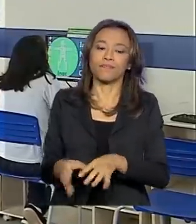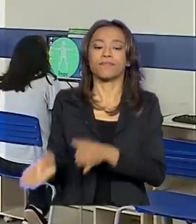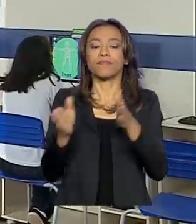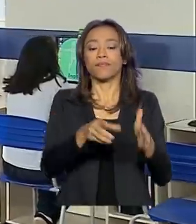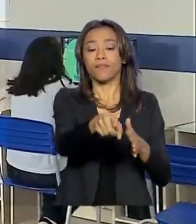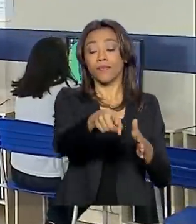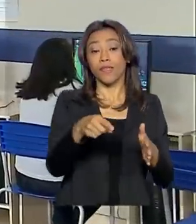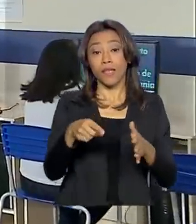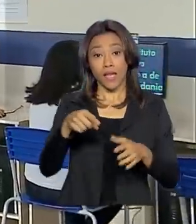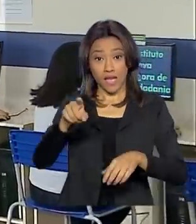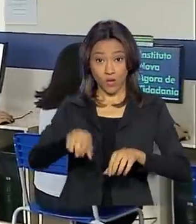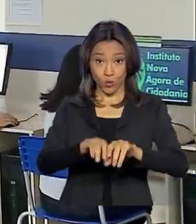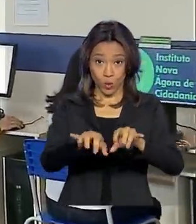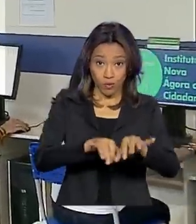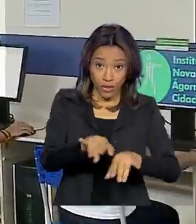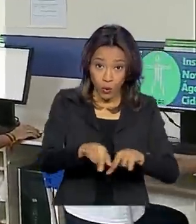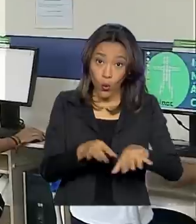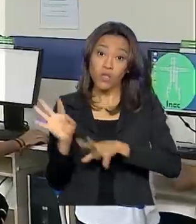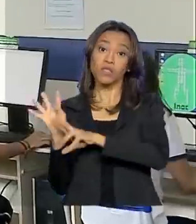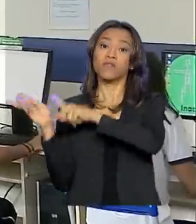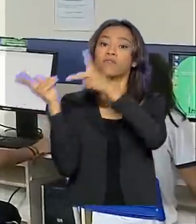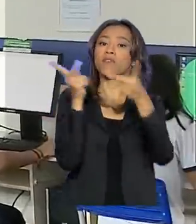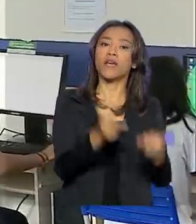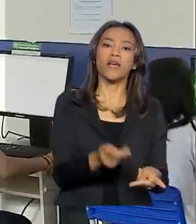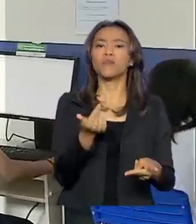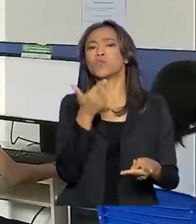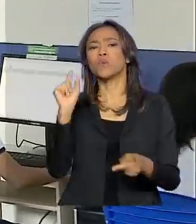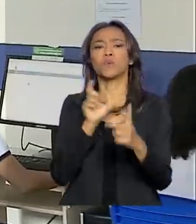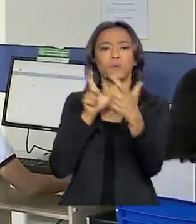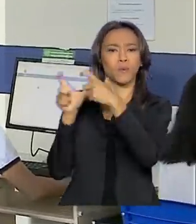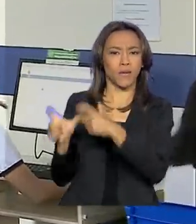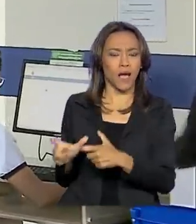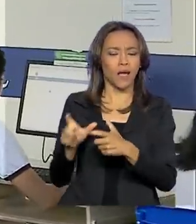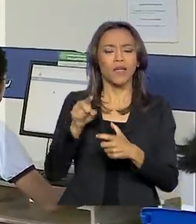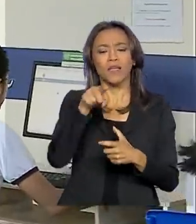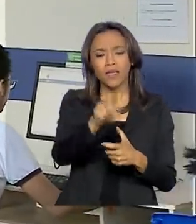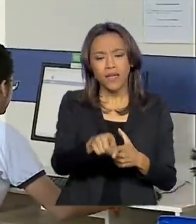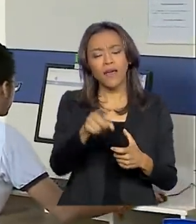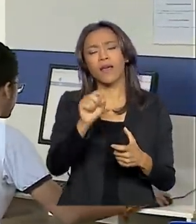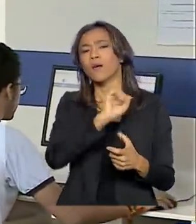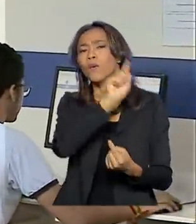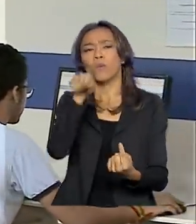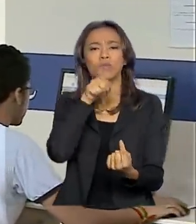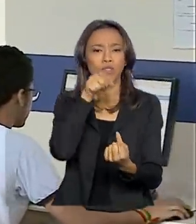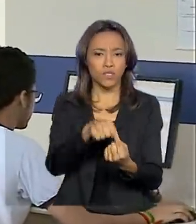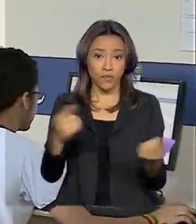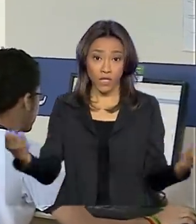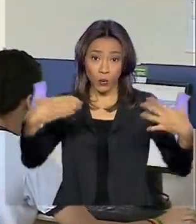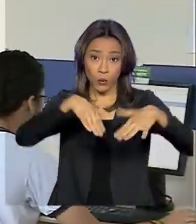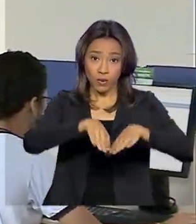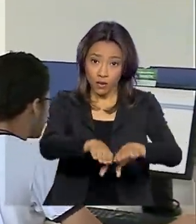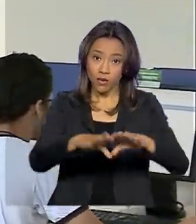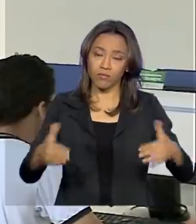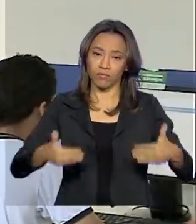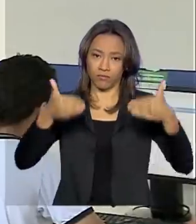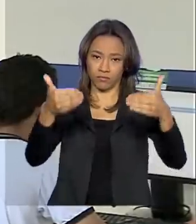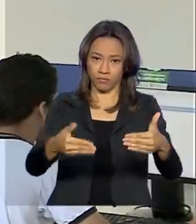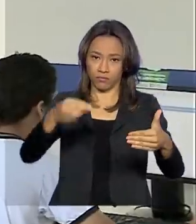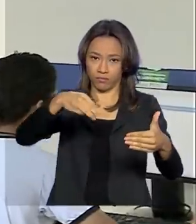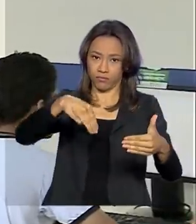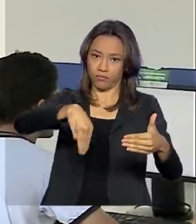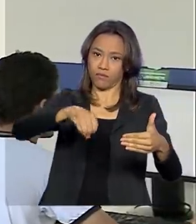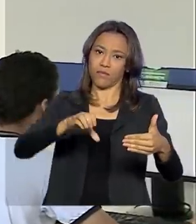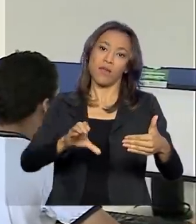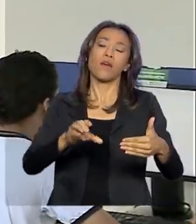centros de recondicionamento de computadores, que fazem parte do programa de inclusão digital do Ministério. Hoje, o Brasil conta